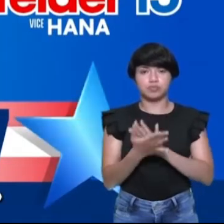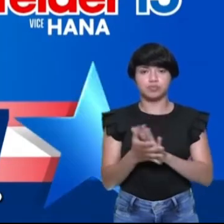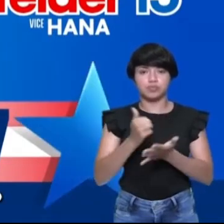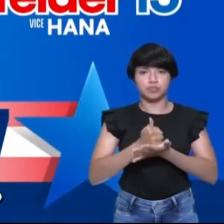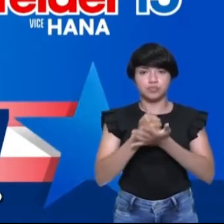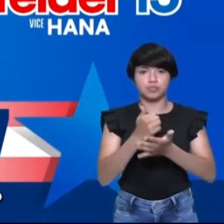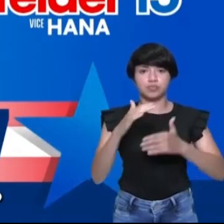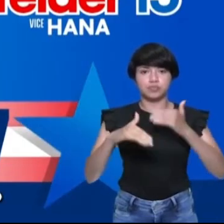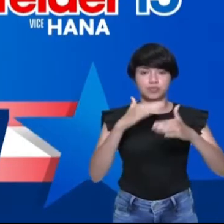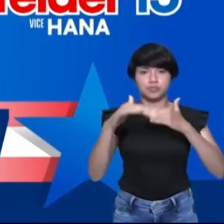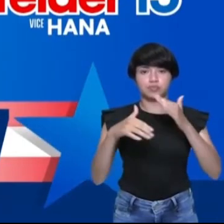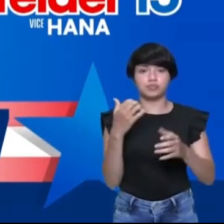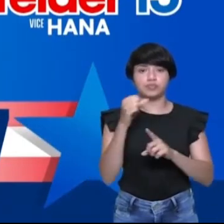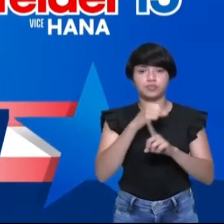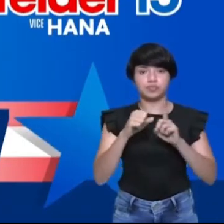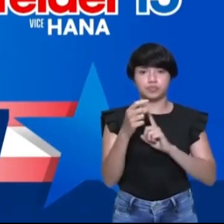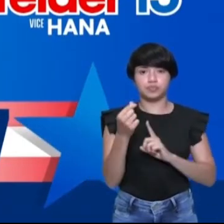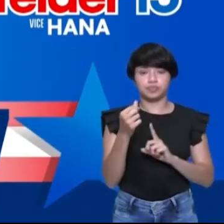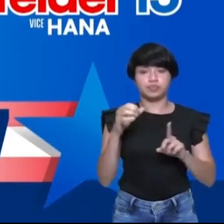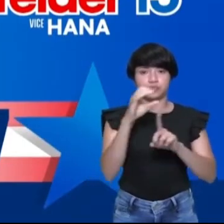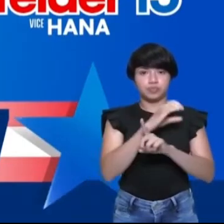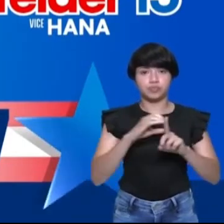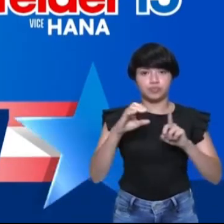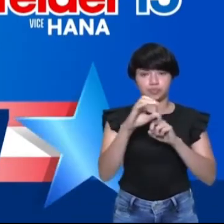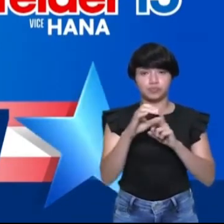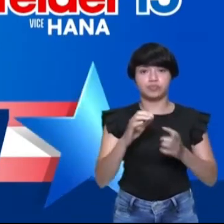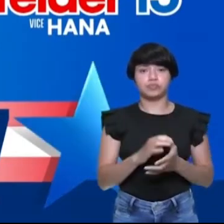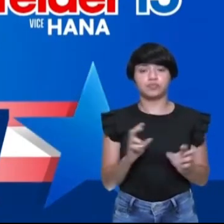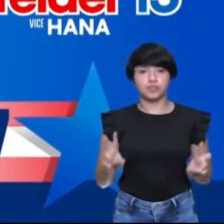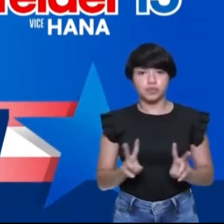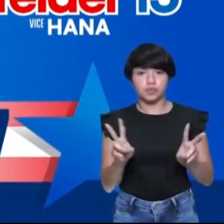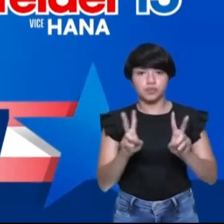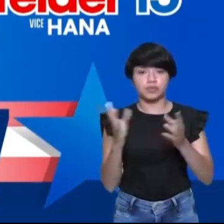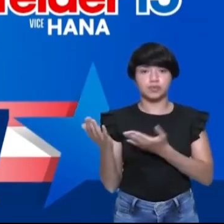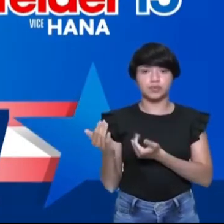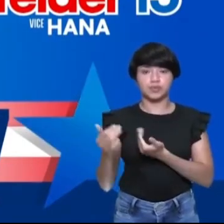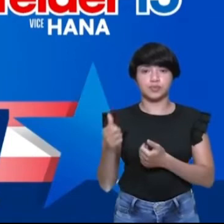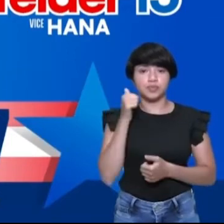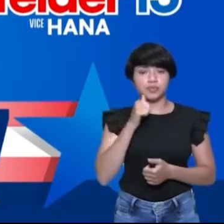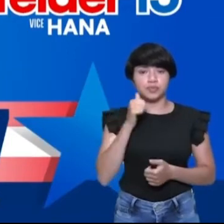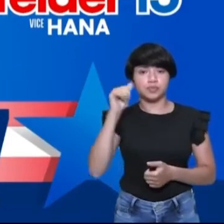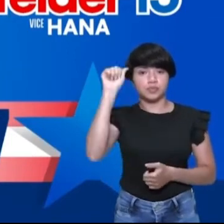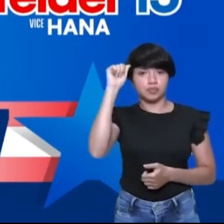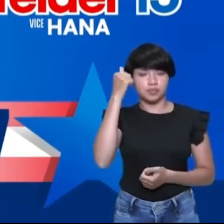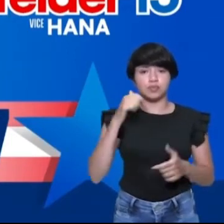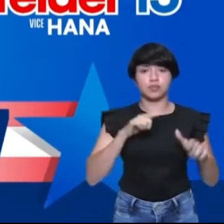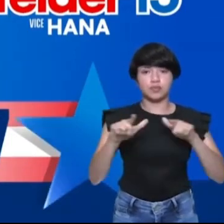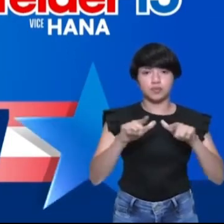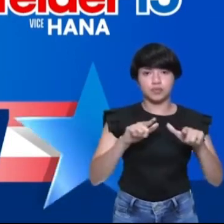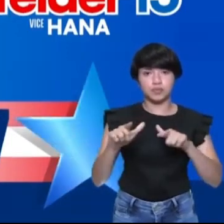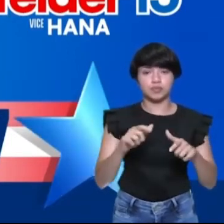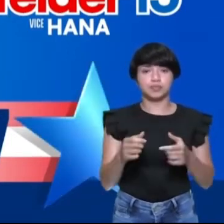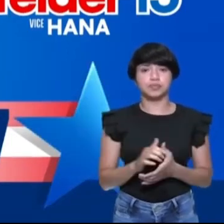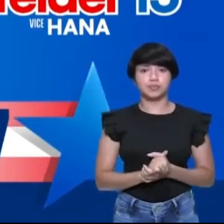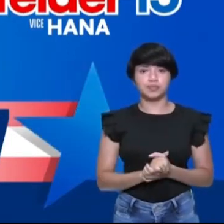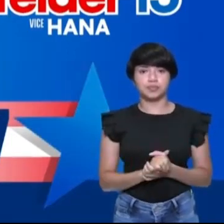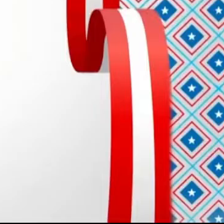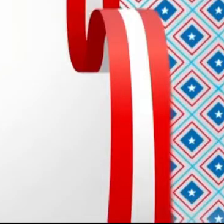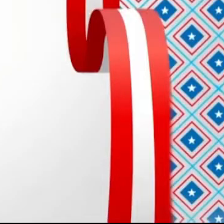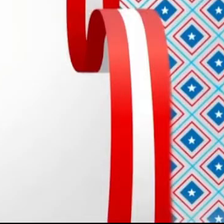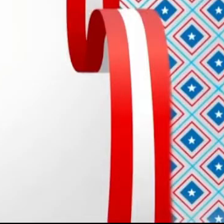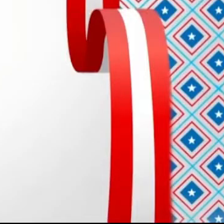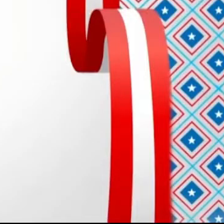colaborando com o desenvolvimento socioeconômico de comunidades ribeirinhas e quilombolas, valorizando jovens, mulheres negras, empreendedoras e do campo.